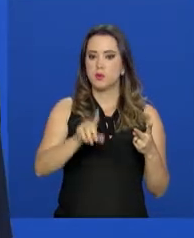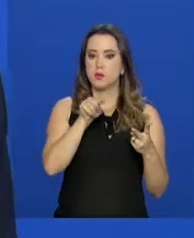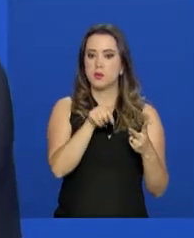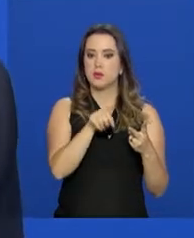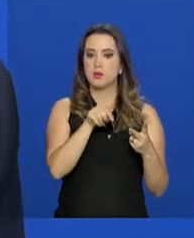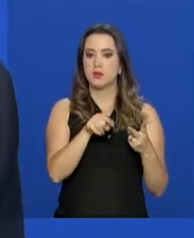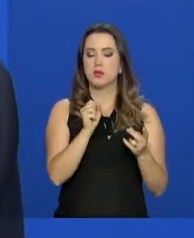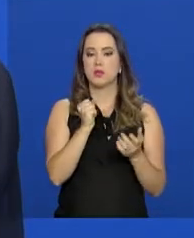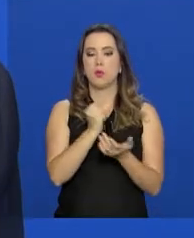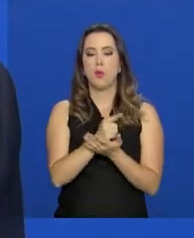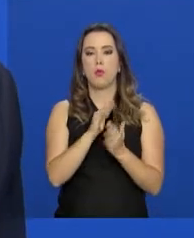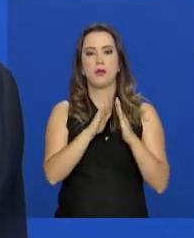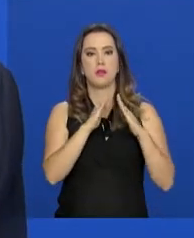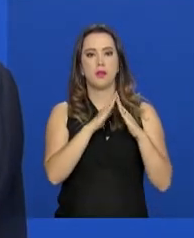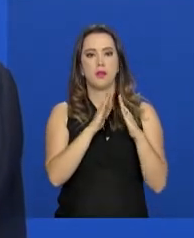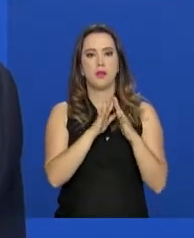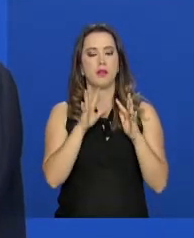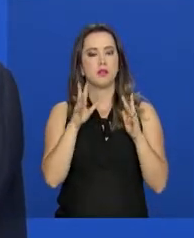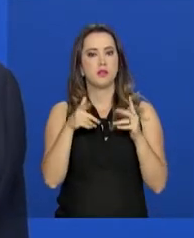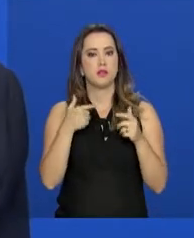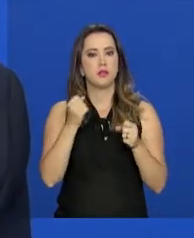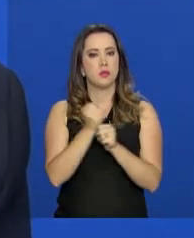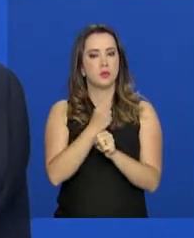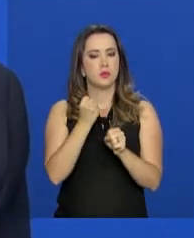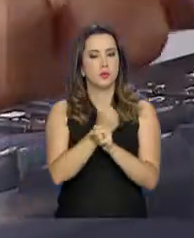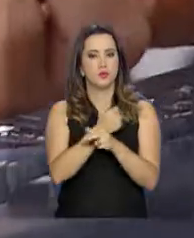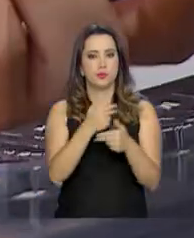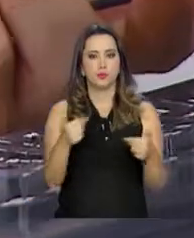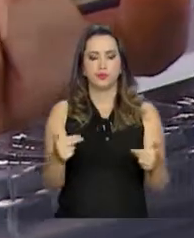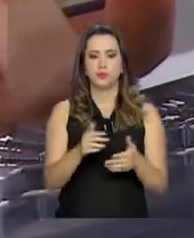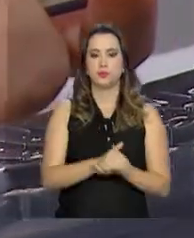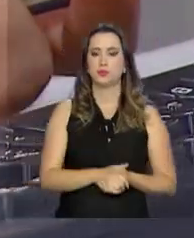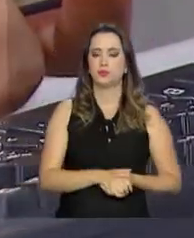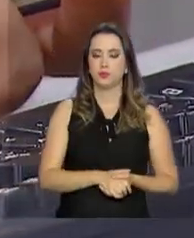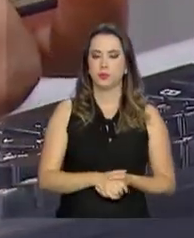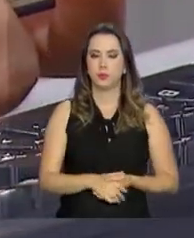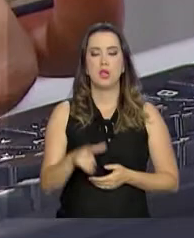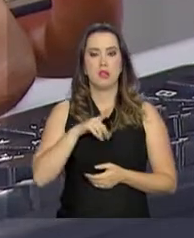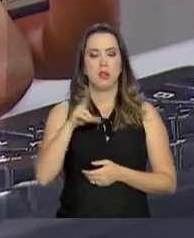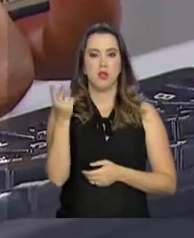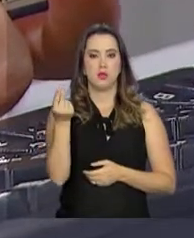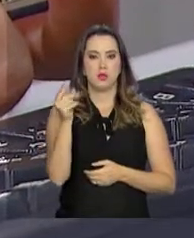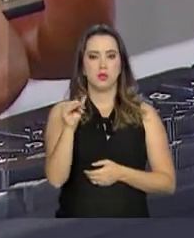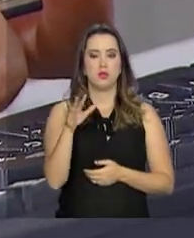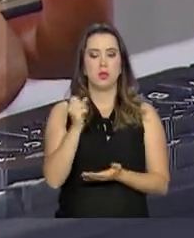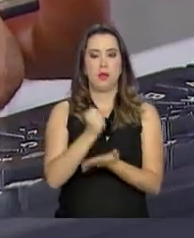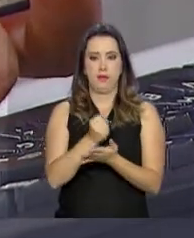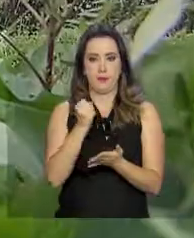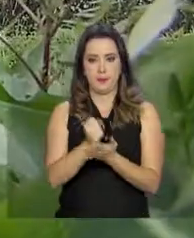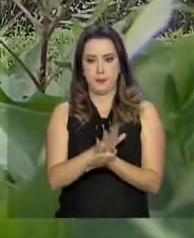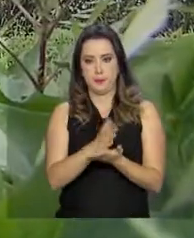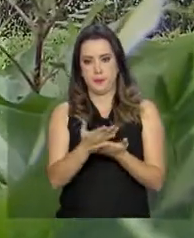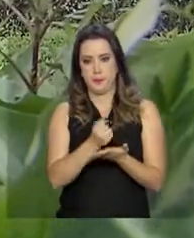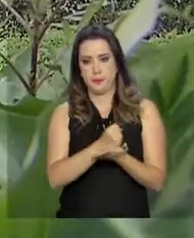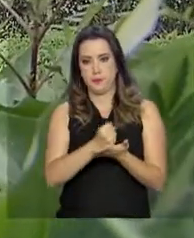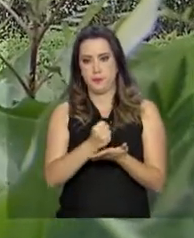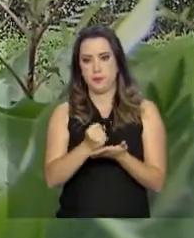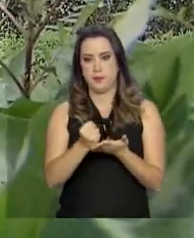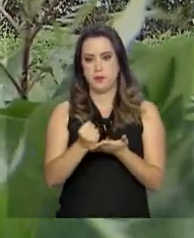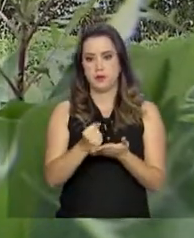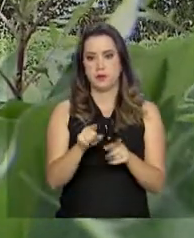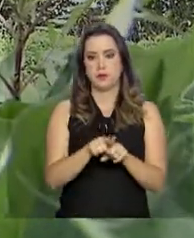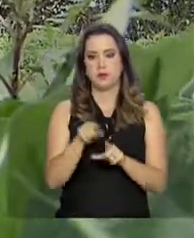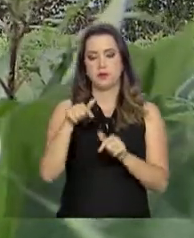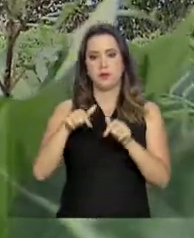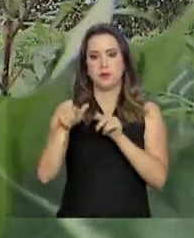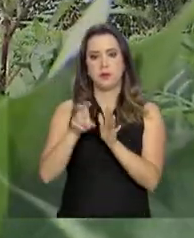em habitação, saneamento e infraestrutura. Tem direito ao fundo quem tem carteira assinada, além dos trabalhadores